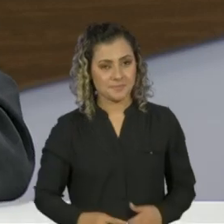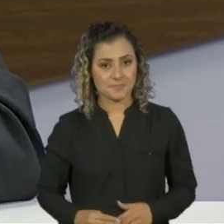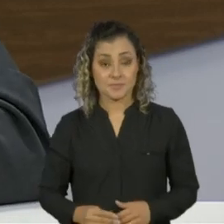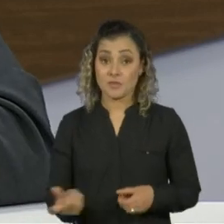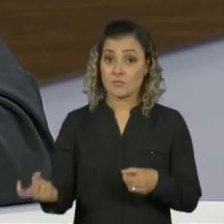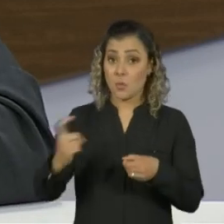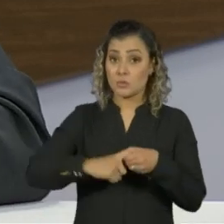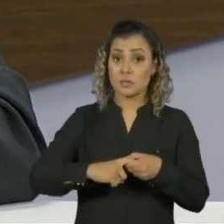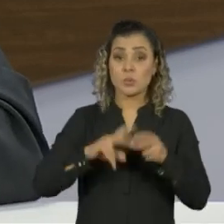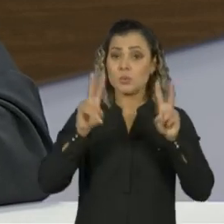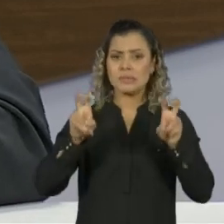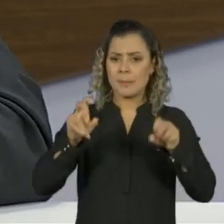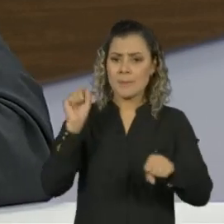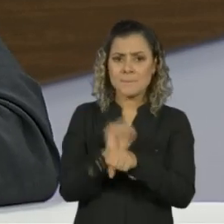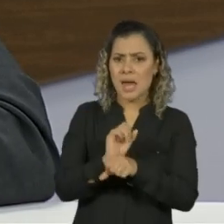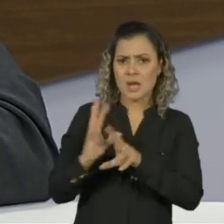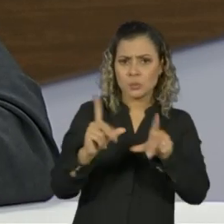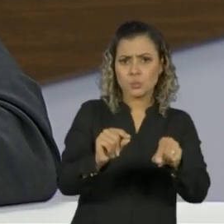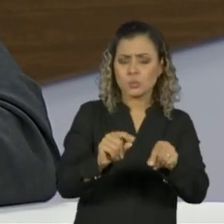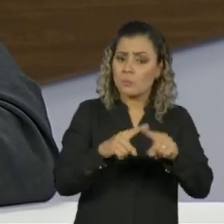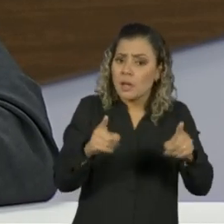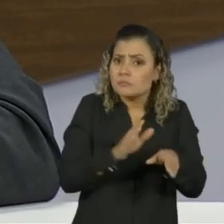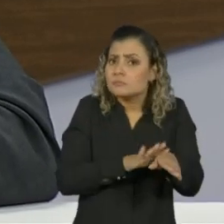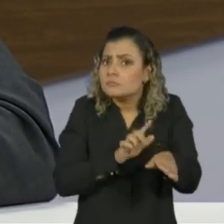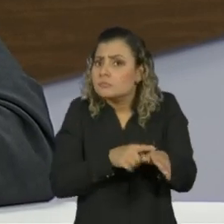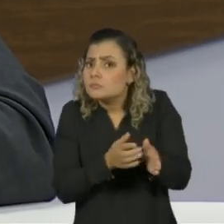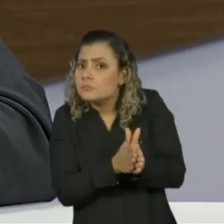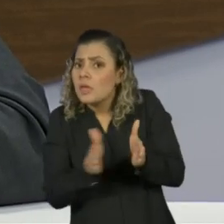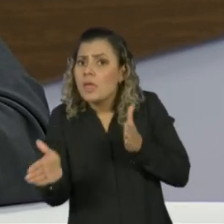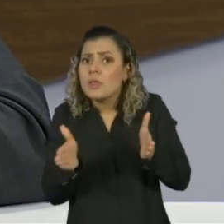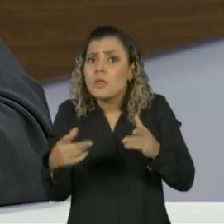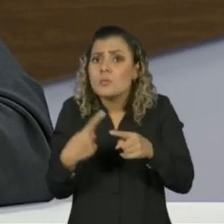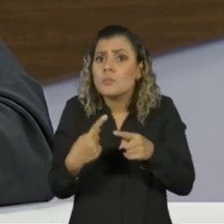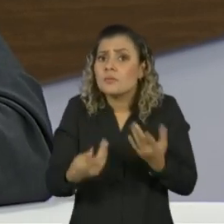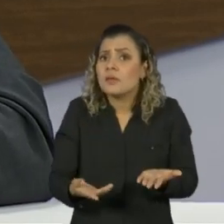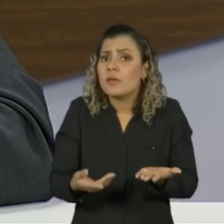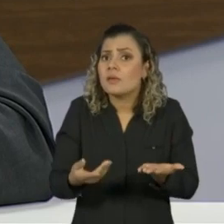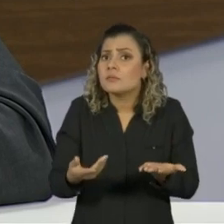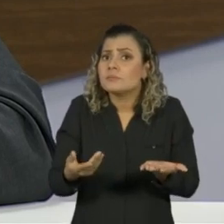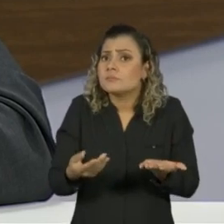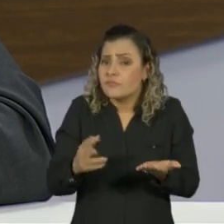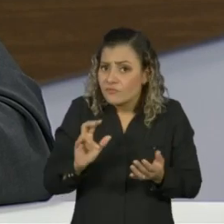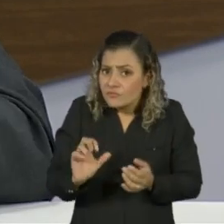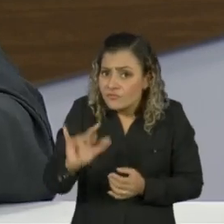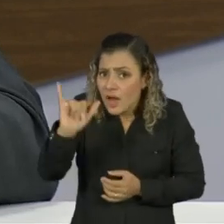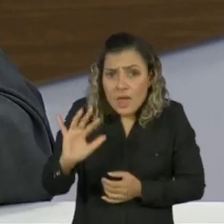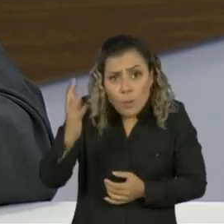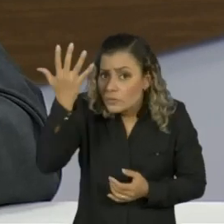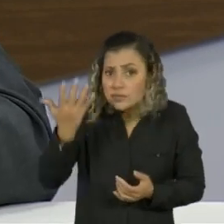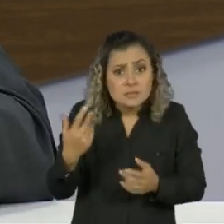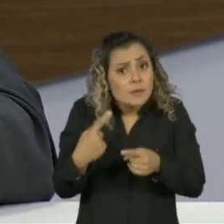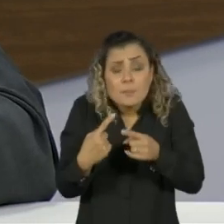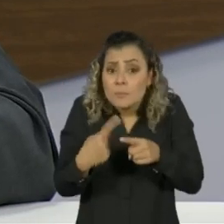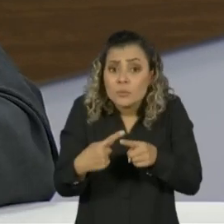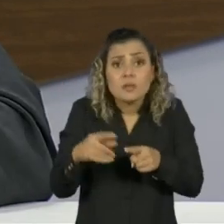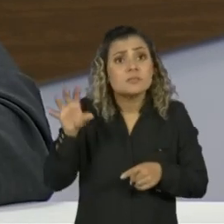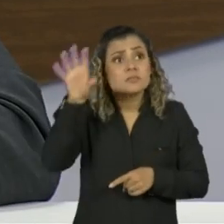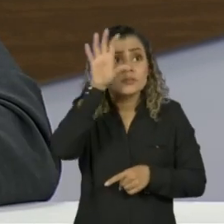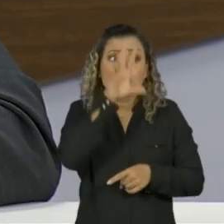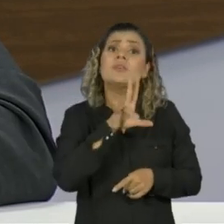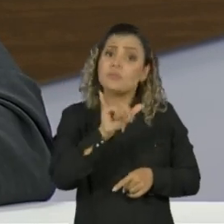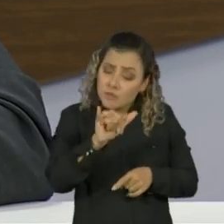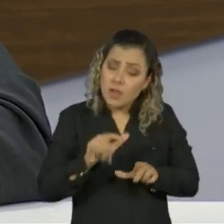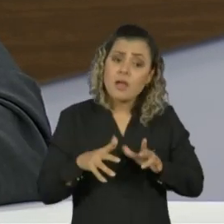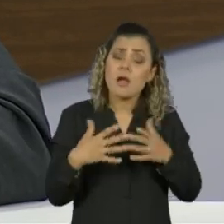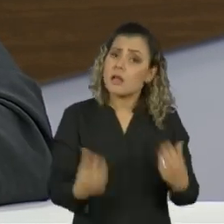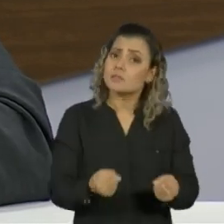A questão do lockdown me parece que é uma questão de tempo, já que se trata de uma medida que parece que é meio inexorável. Isso vai ter que ser adotado em algum momento